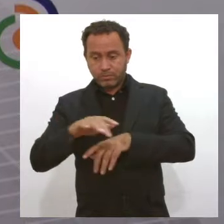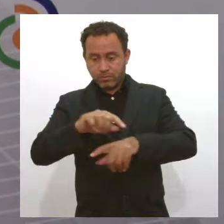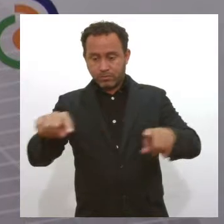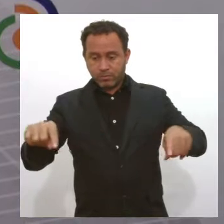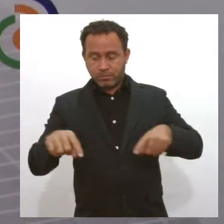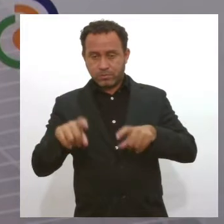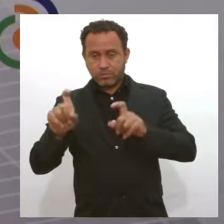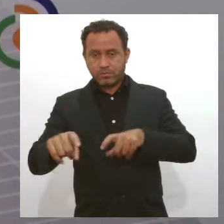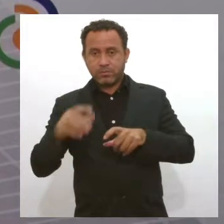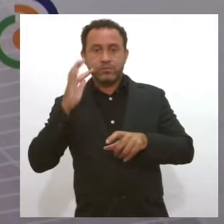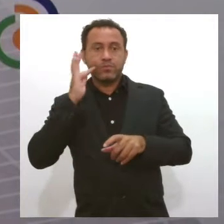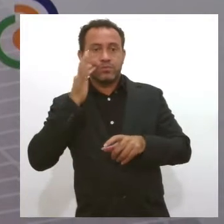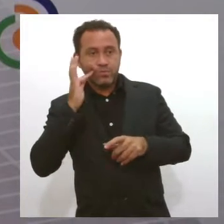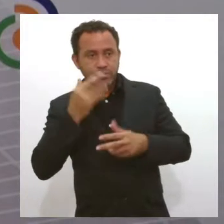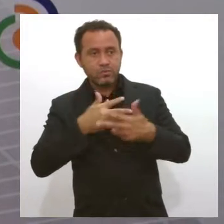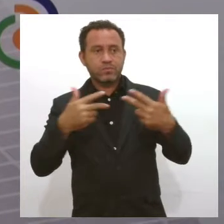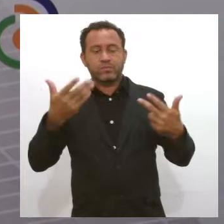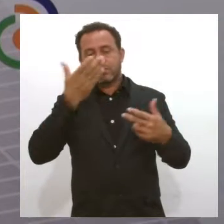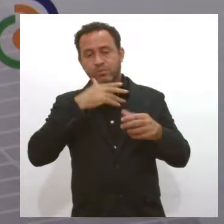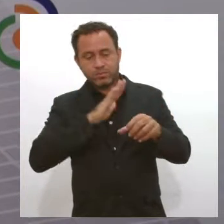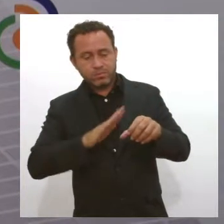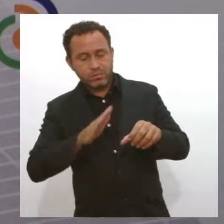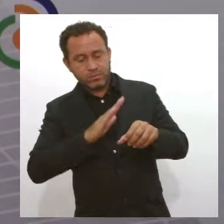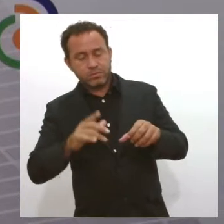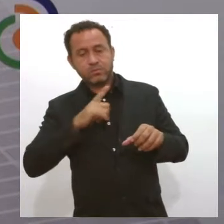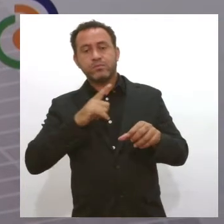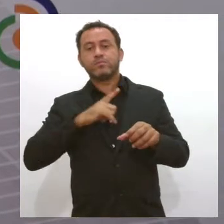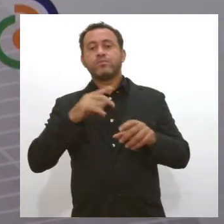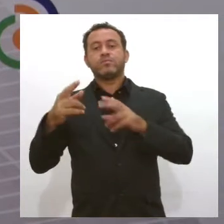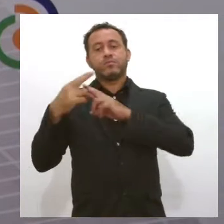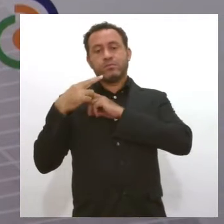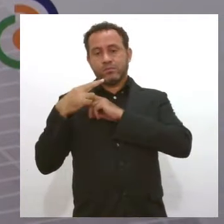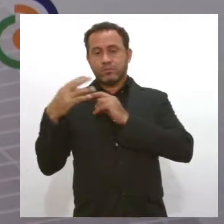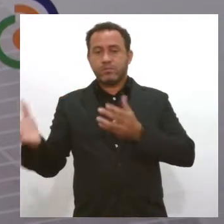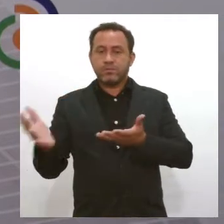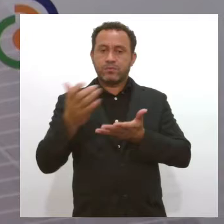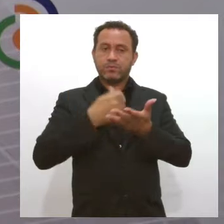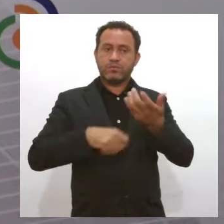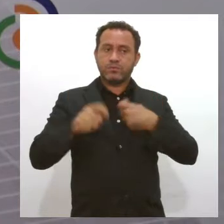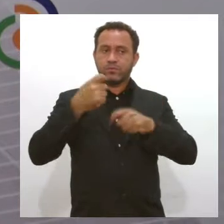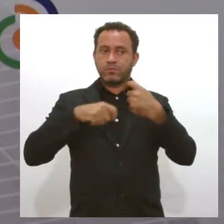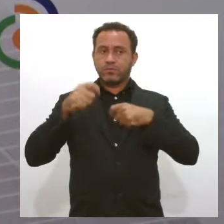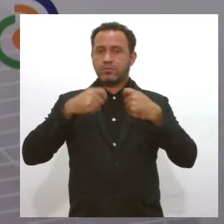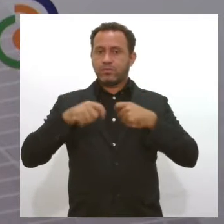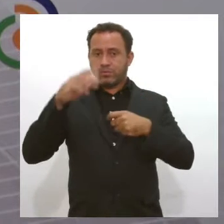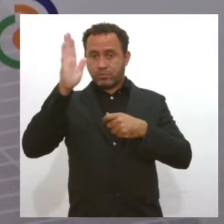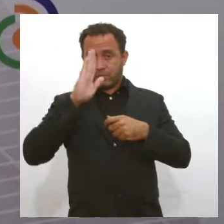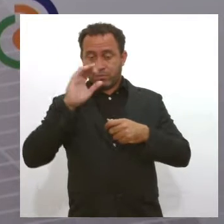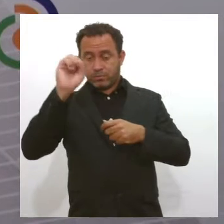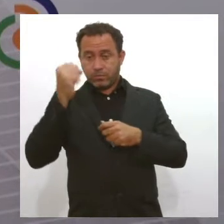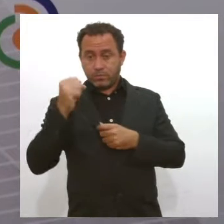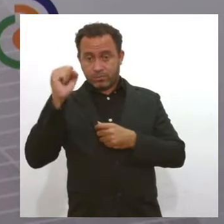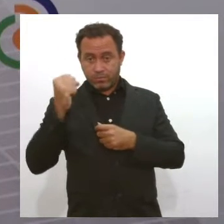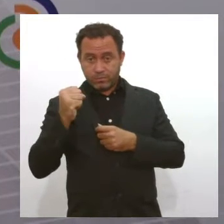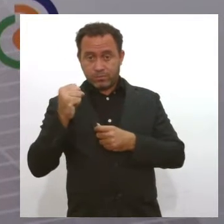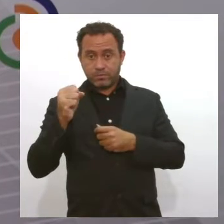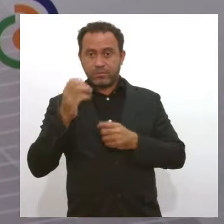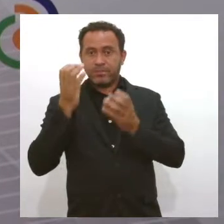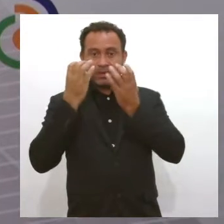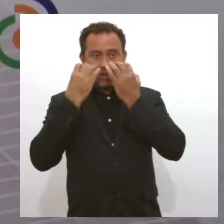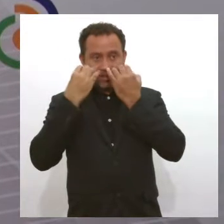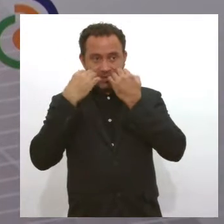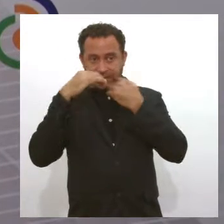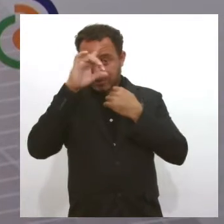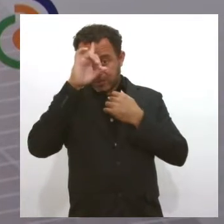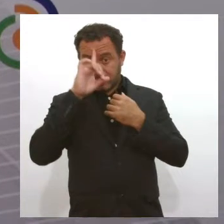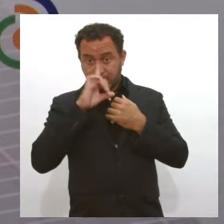a agropecuária, as atividades agro-silvopastoristas têm sido responsáveis pela retomada econômica. Em Sergipe, a produção de milho cresceu